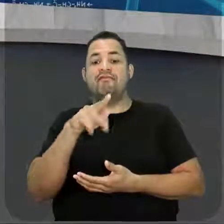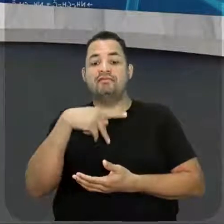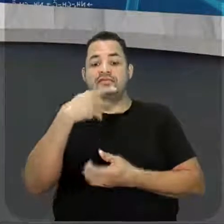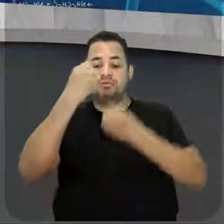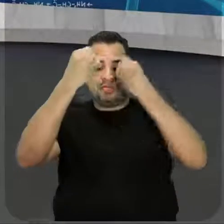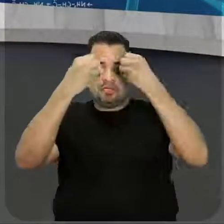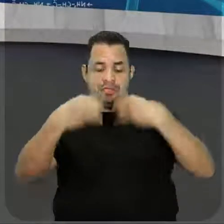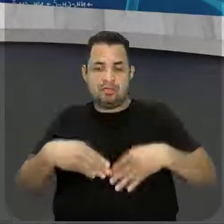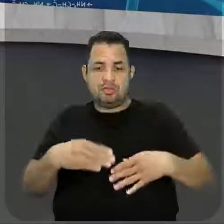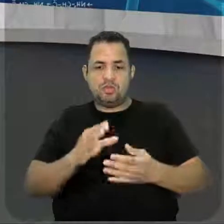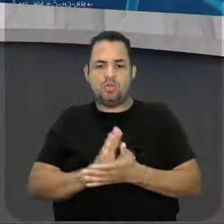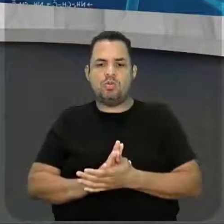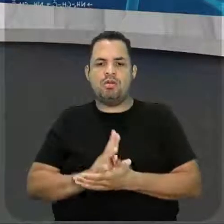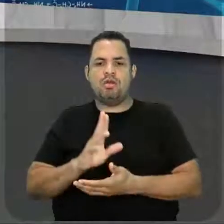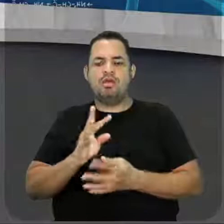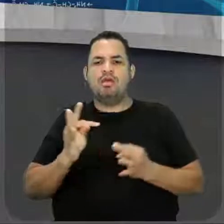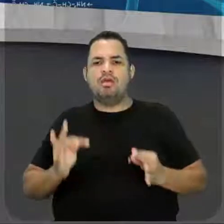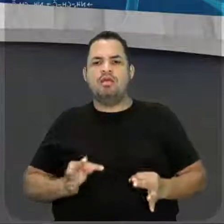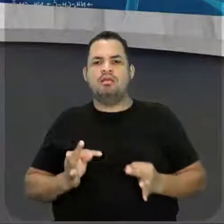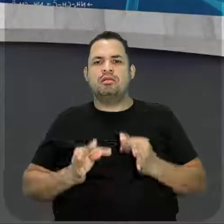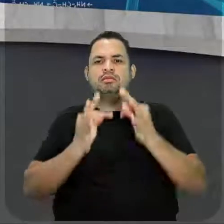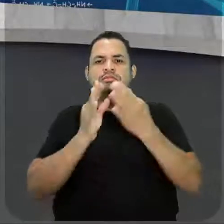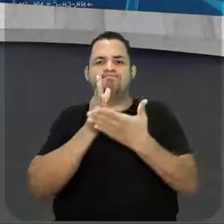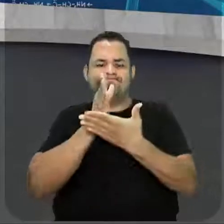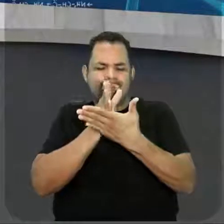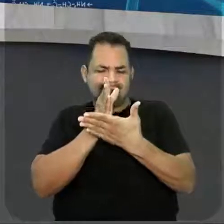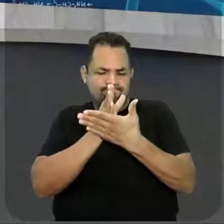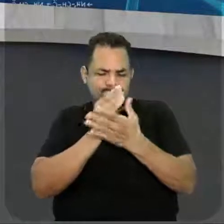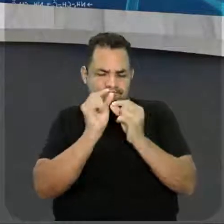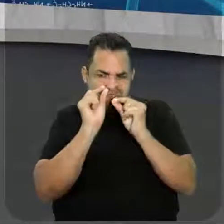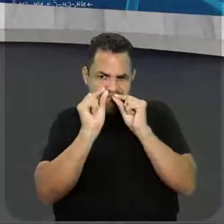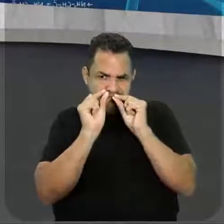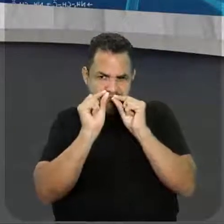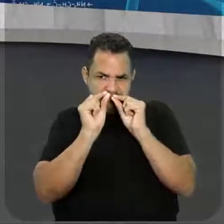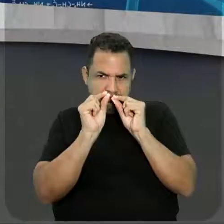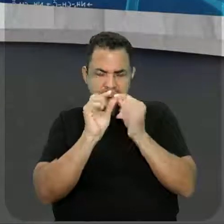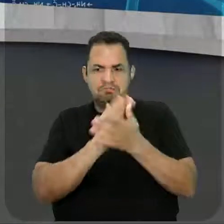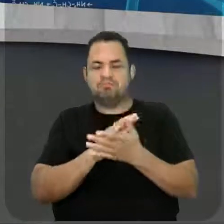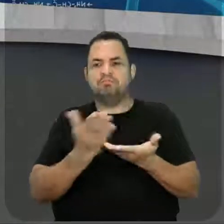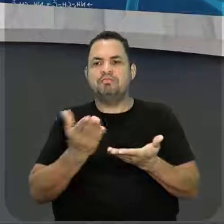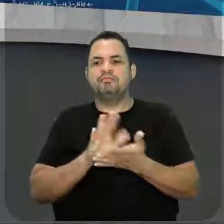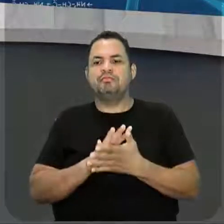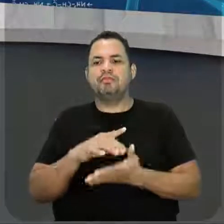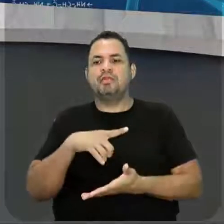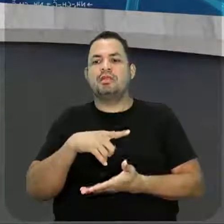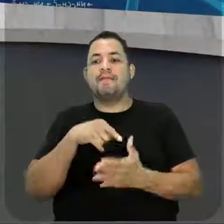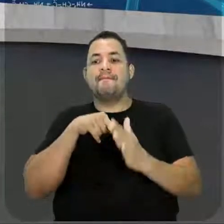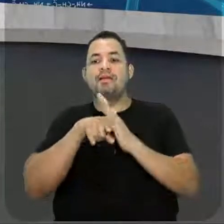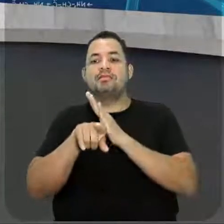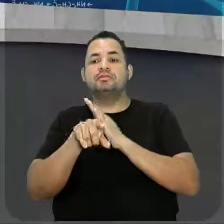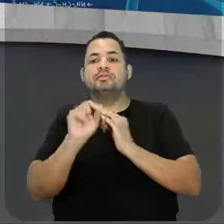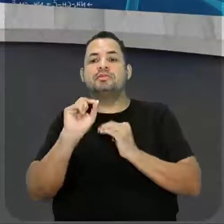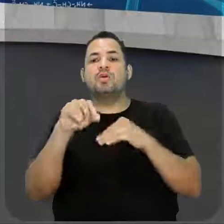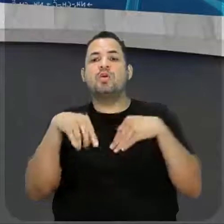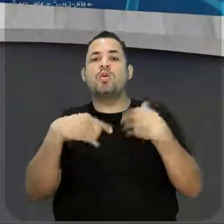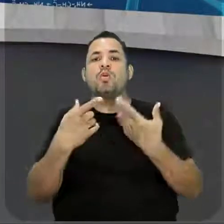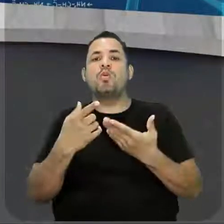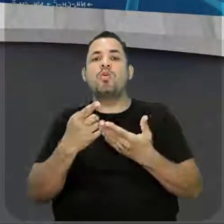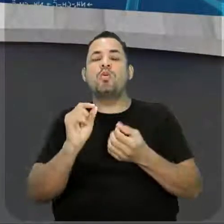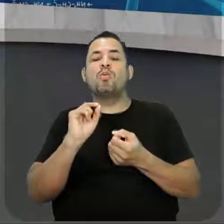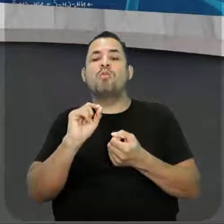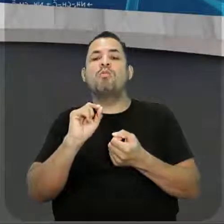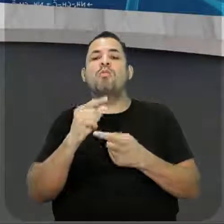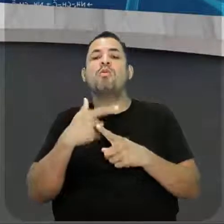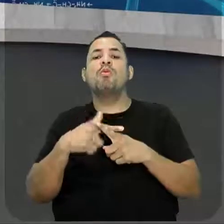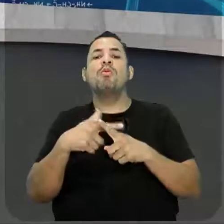nanotecnologia, ou seja, são partículas bem pequenininhas. E ele quer saber o que se deve ao